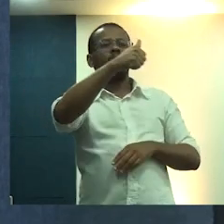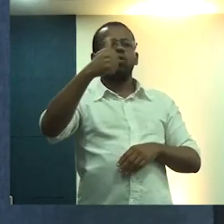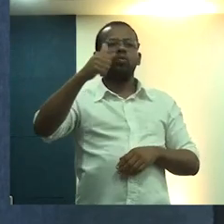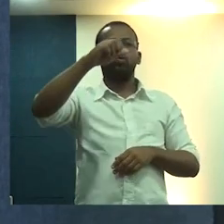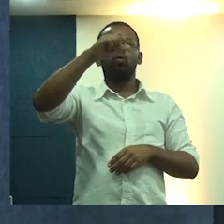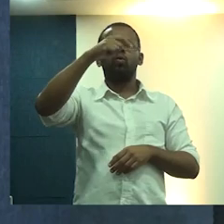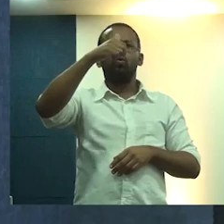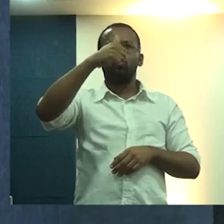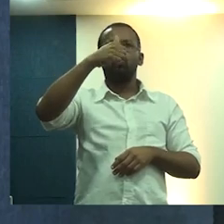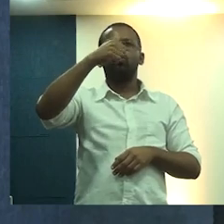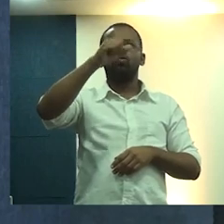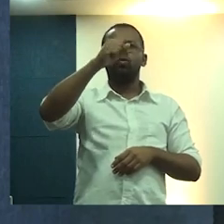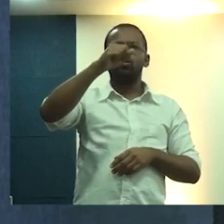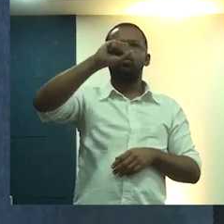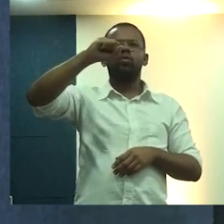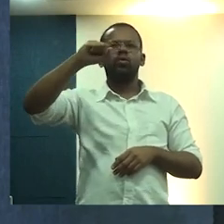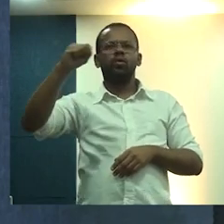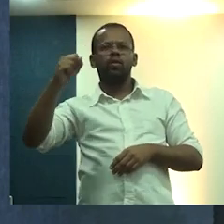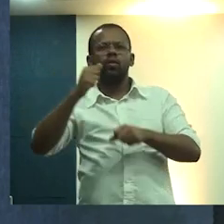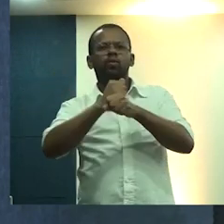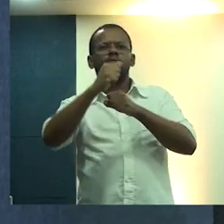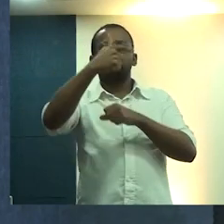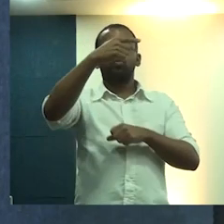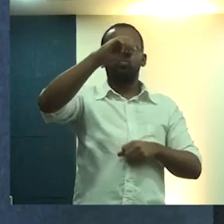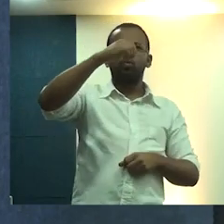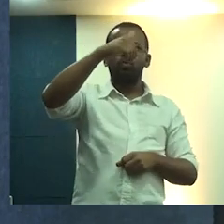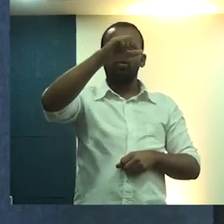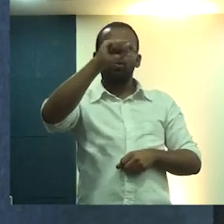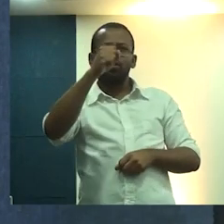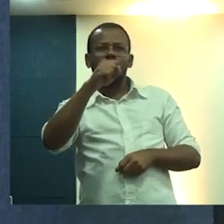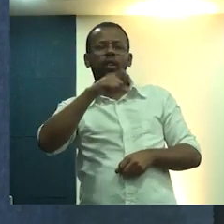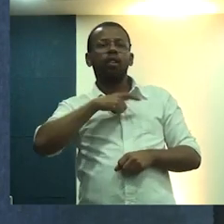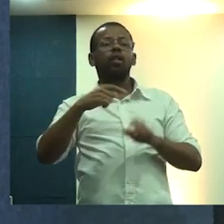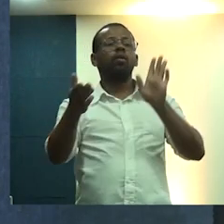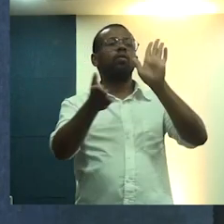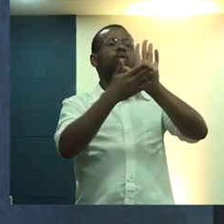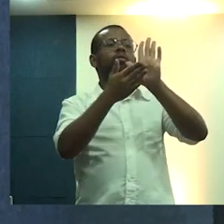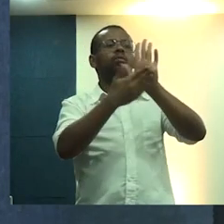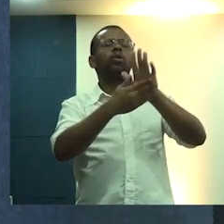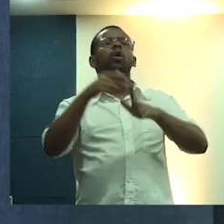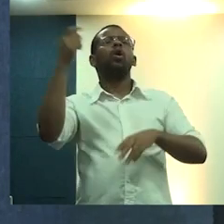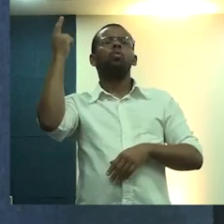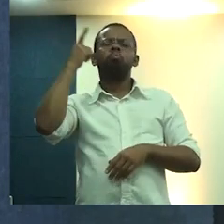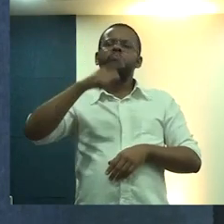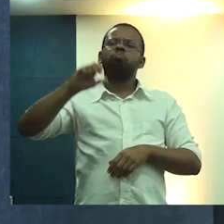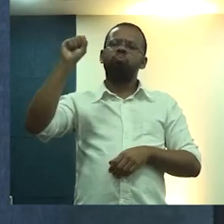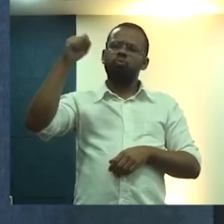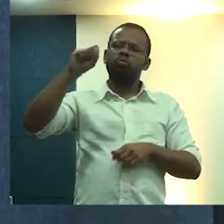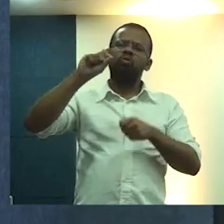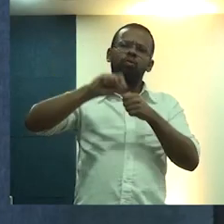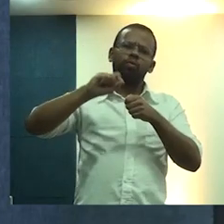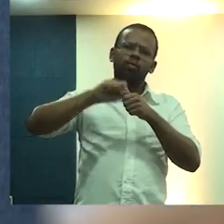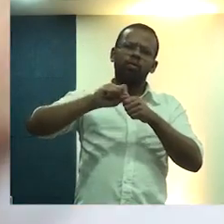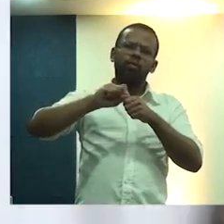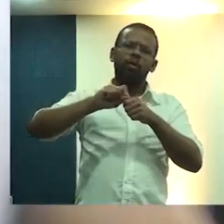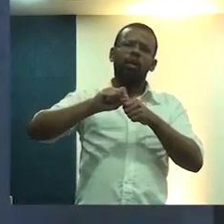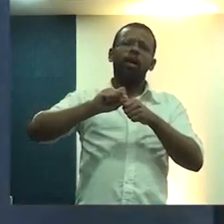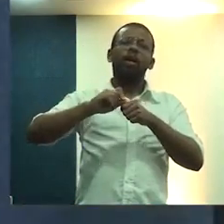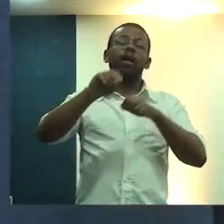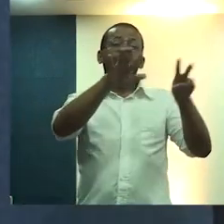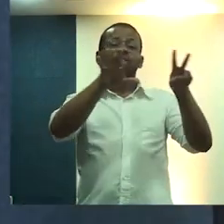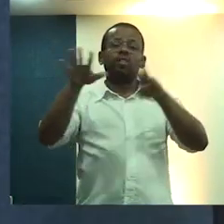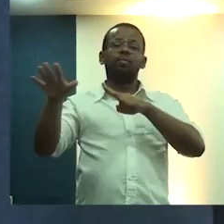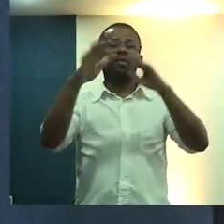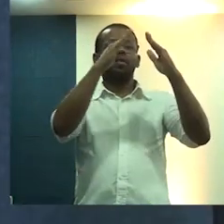.888, de 2018, e comprovar que é possível fazer. A